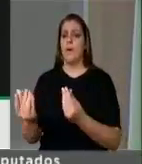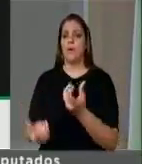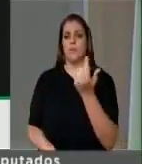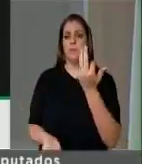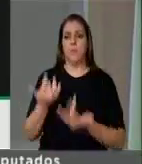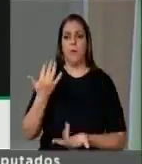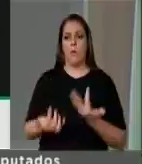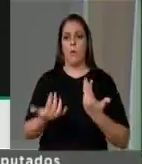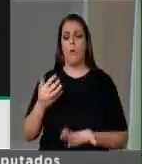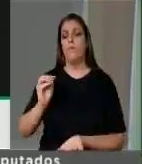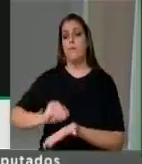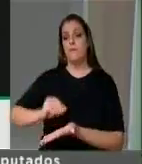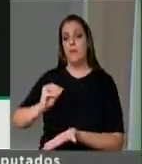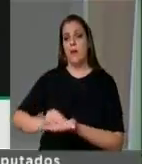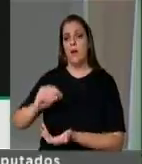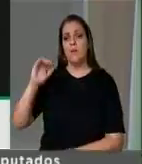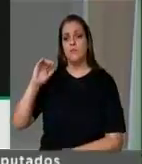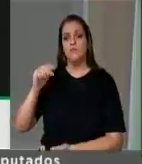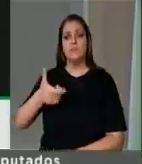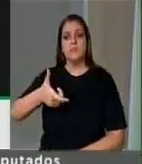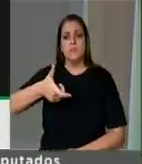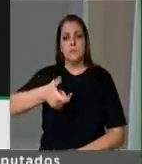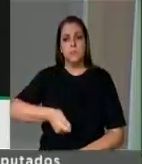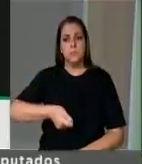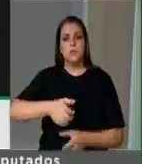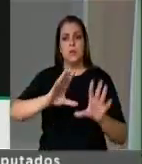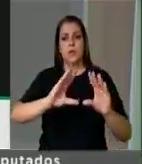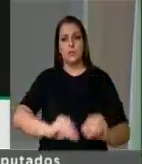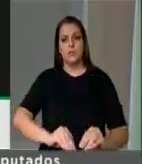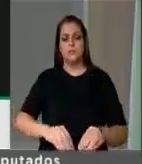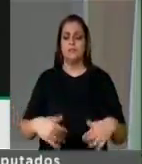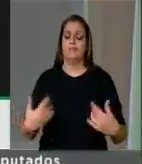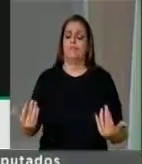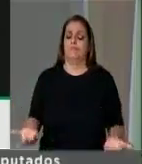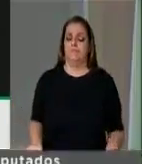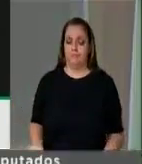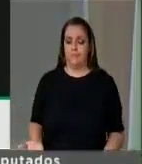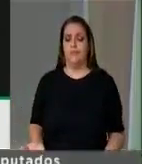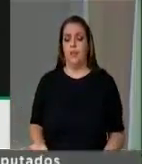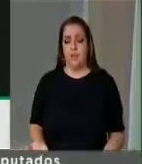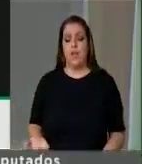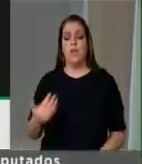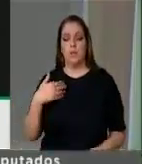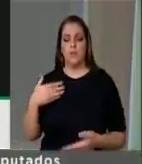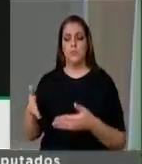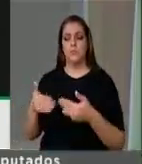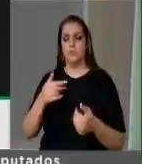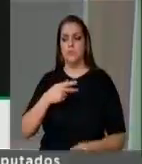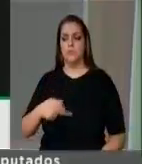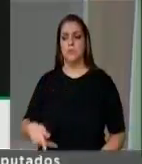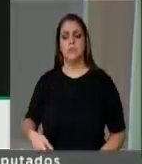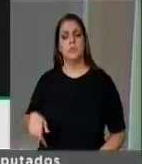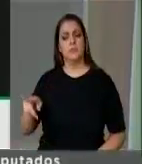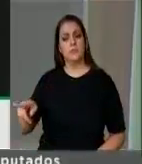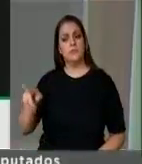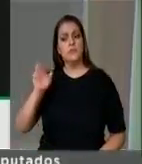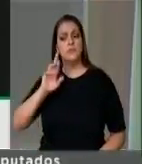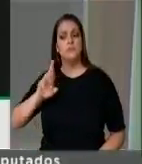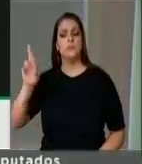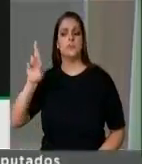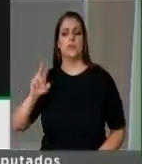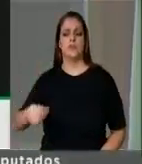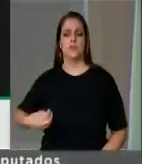desse retorno. Então eu quero pedir a vossa excelência, Sr. Presidente, que, como vossa excelência faz parte da mesa,